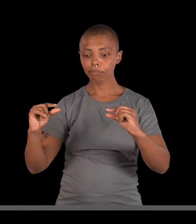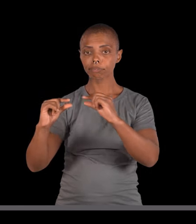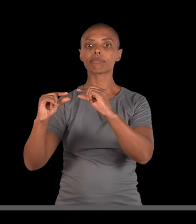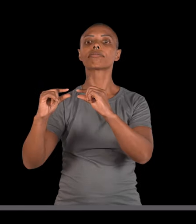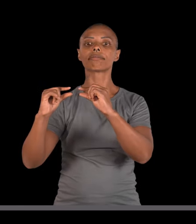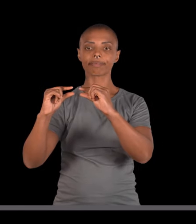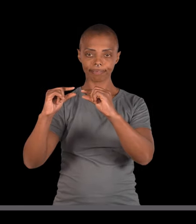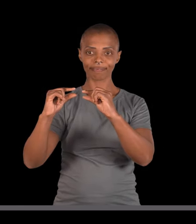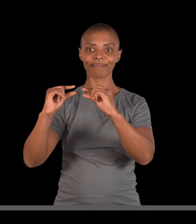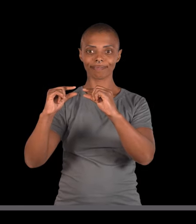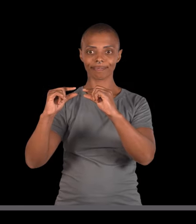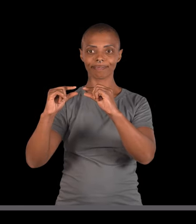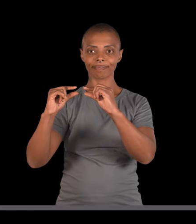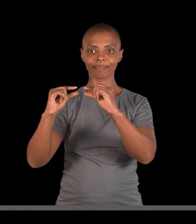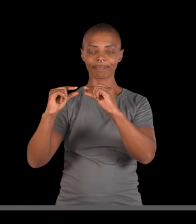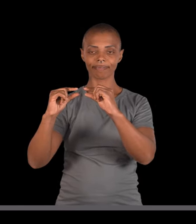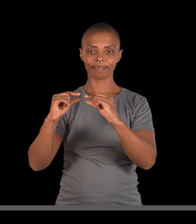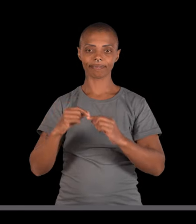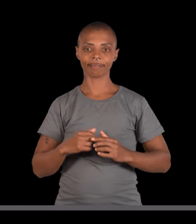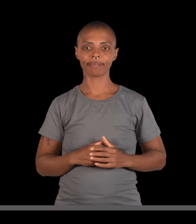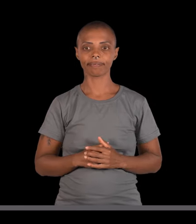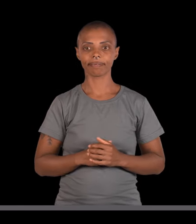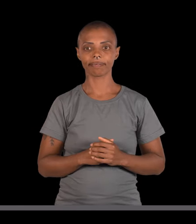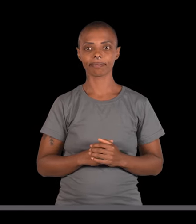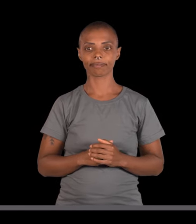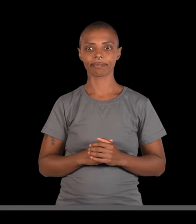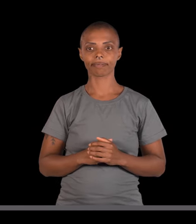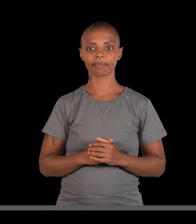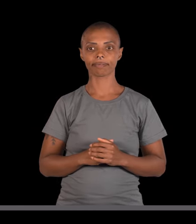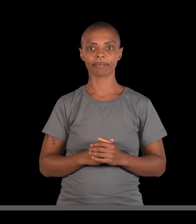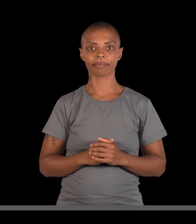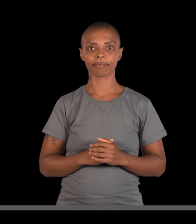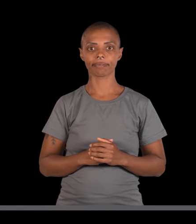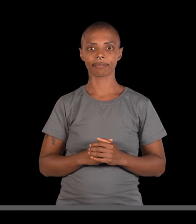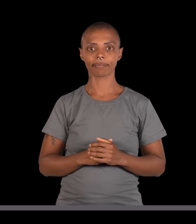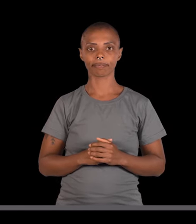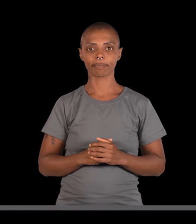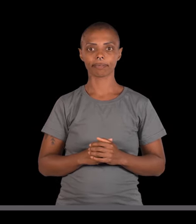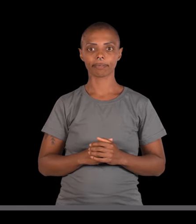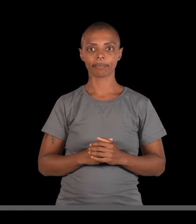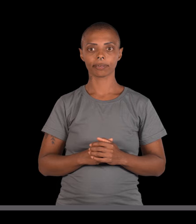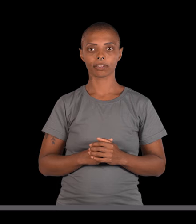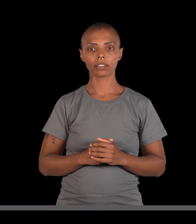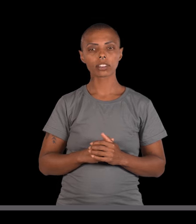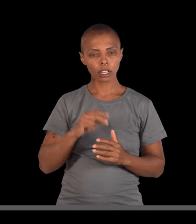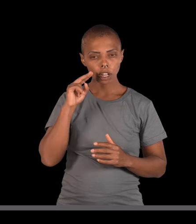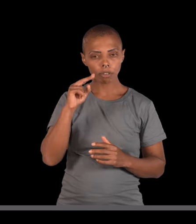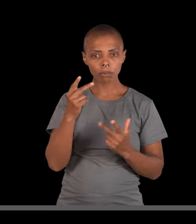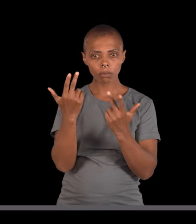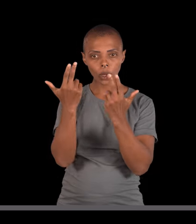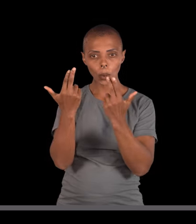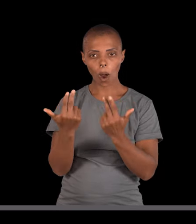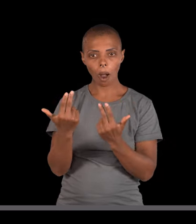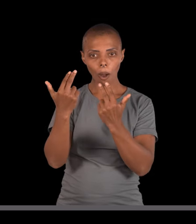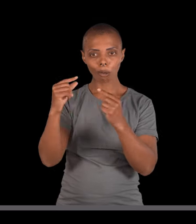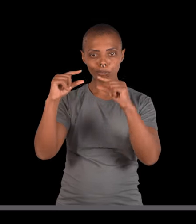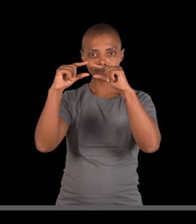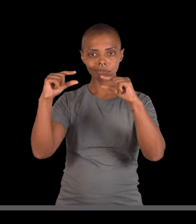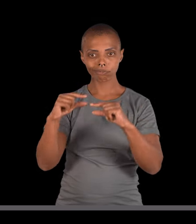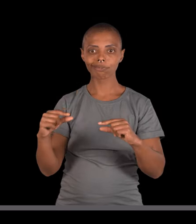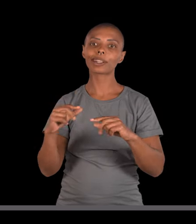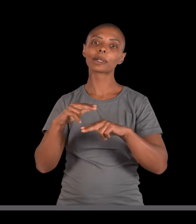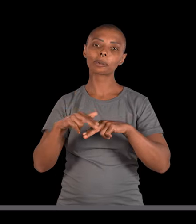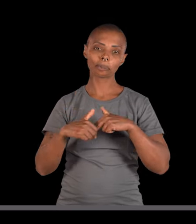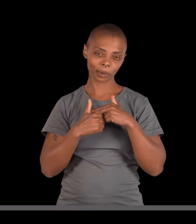esse aqui se encontrar com esse aqui de cima, o filho do casal vai ser Fzinho, Fzinho.